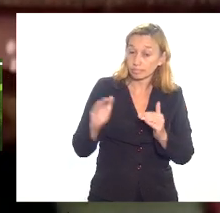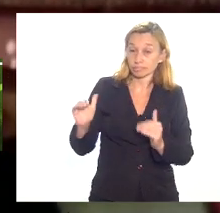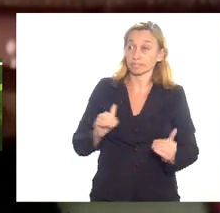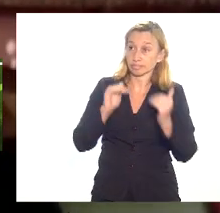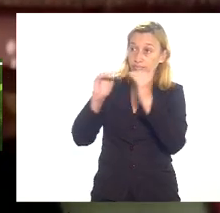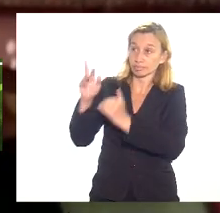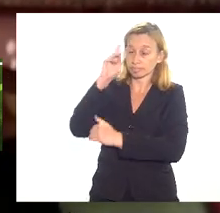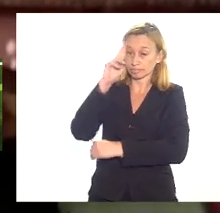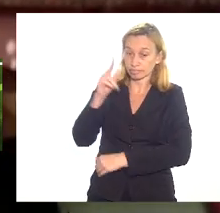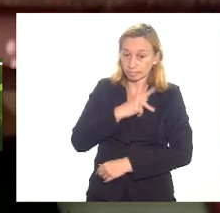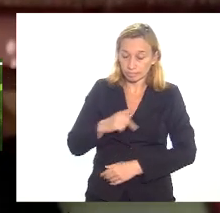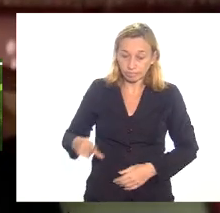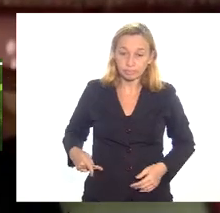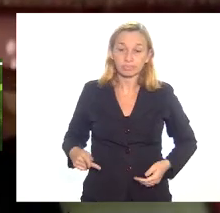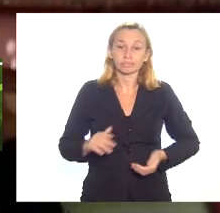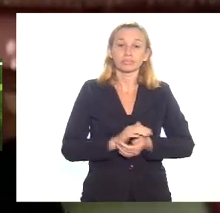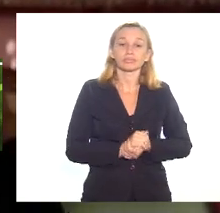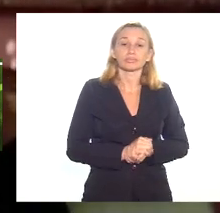pela